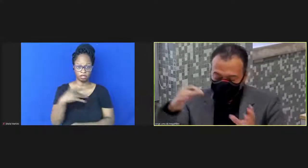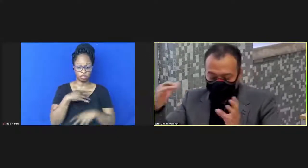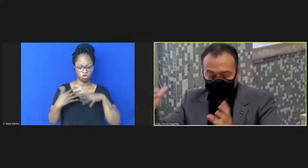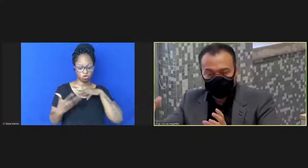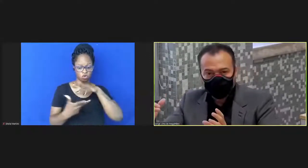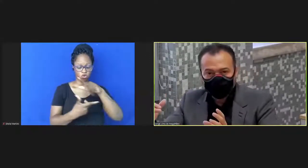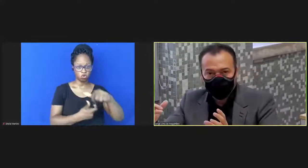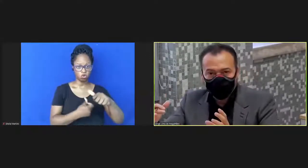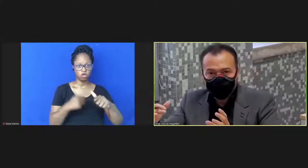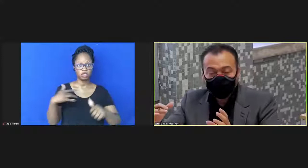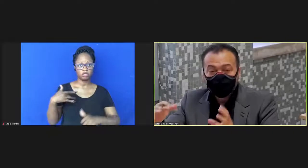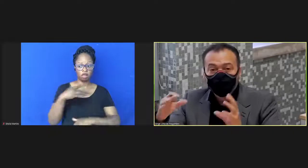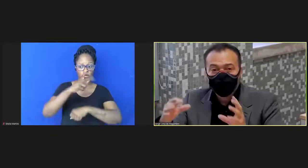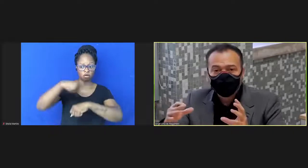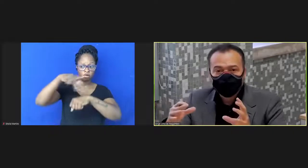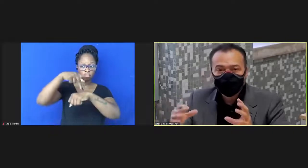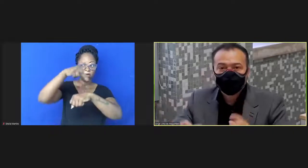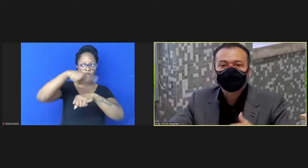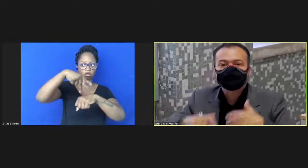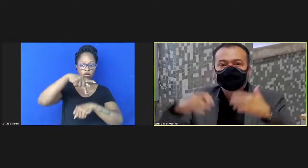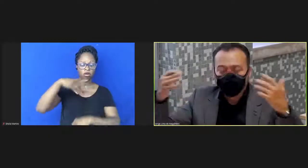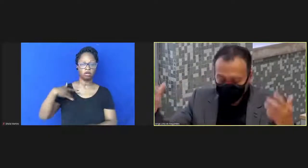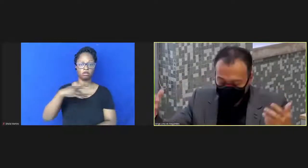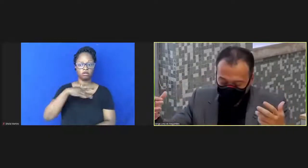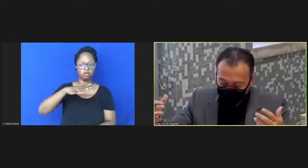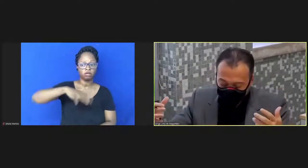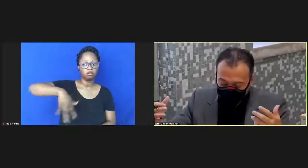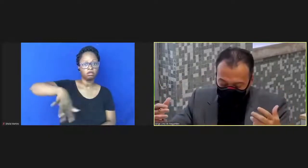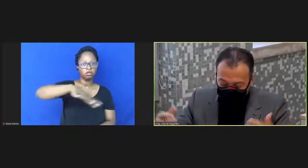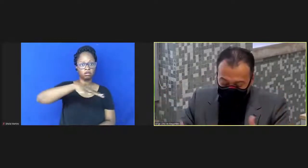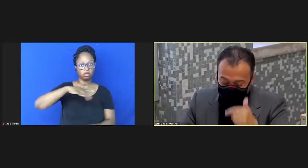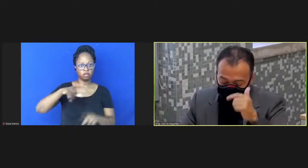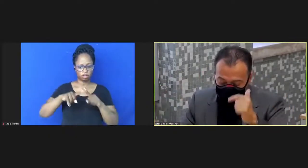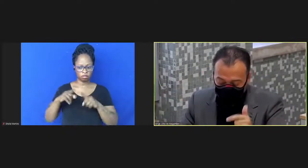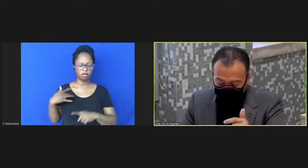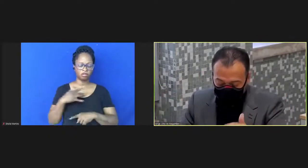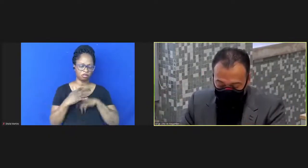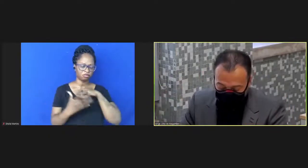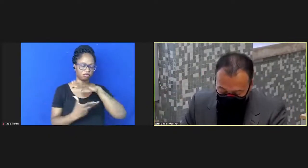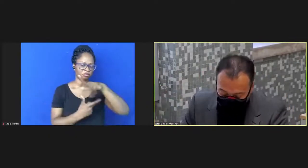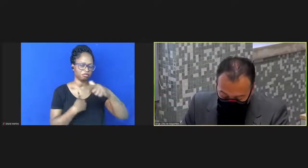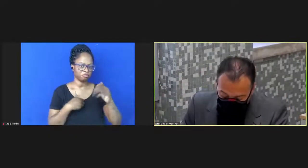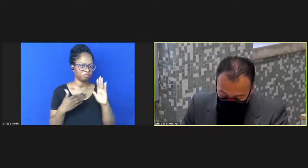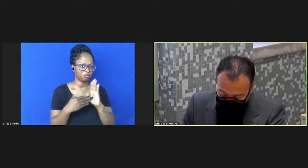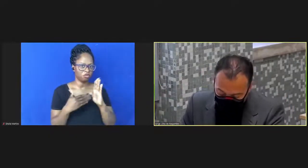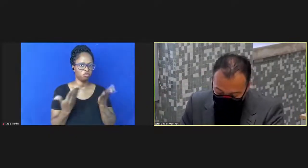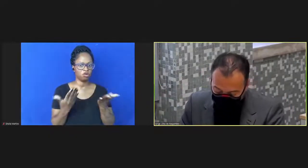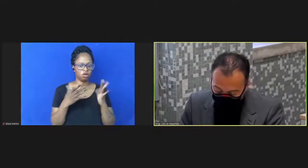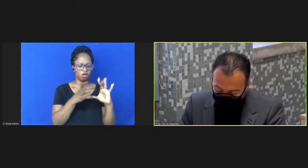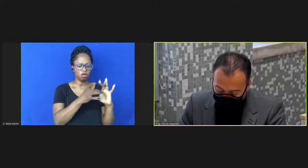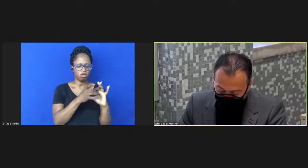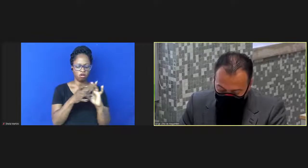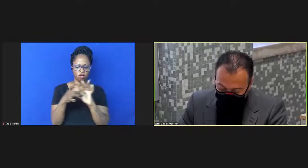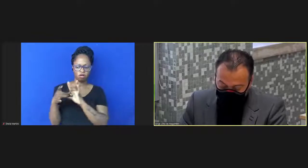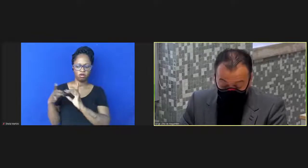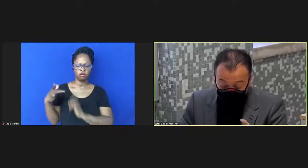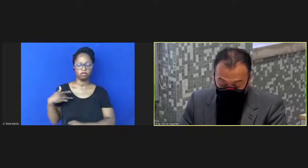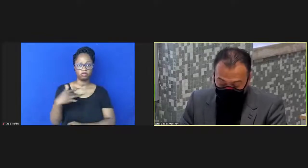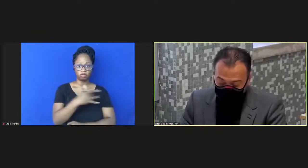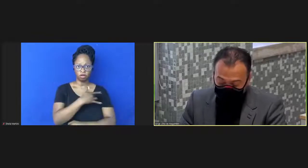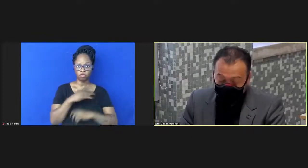saúde internacional por fim a saúde global nesse contexto de saúde global